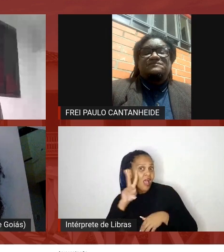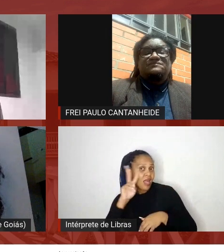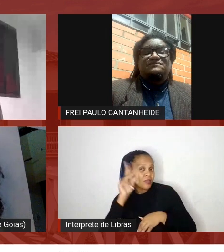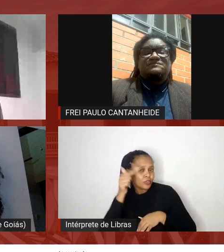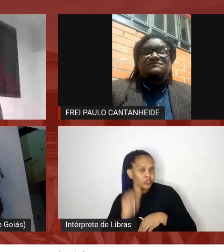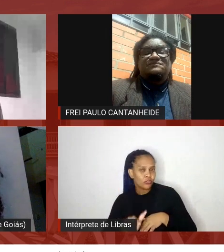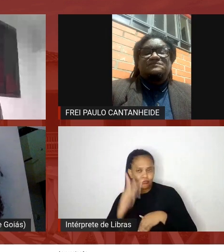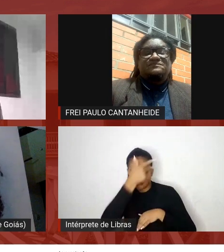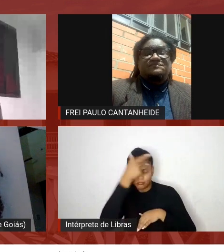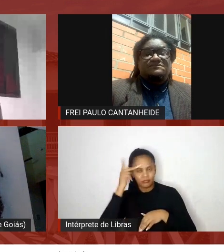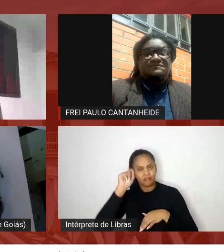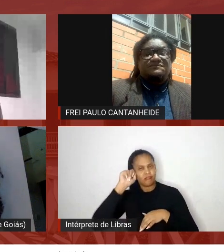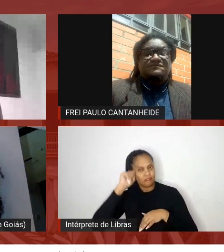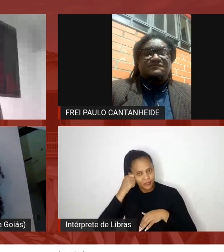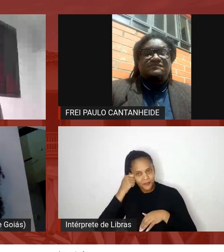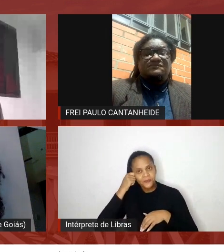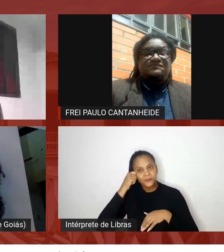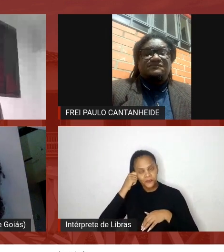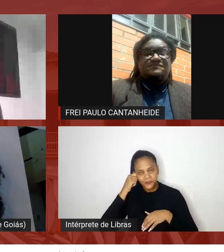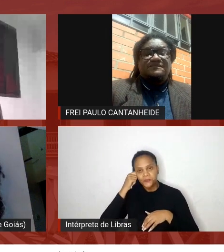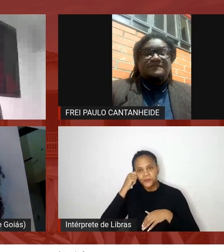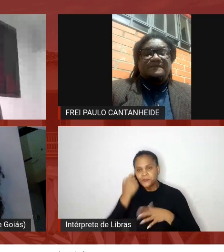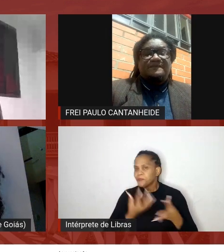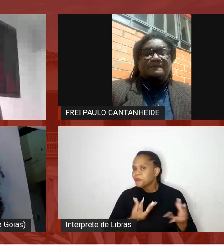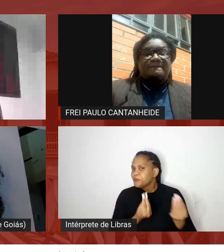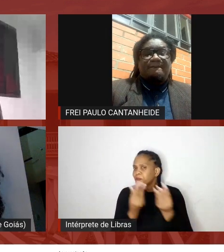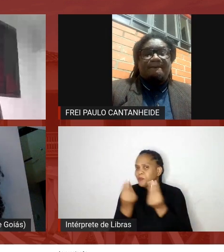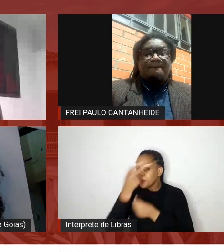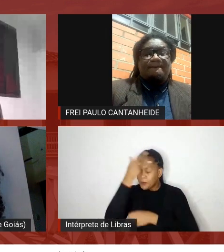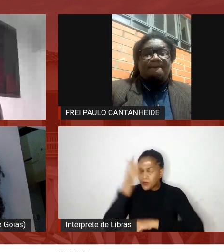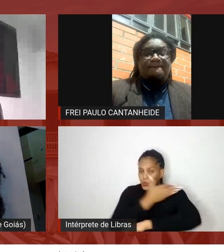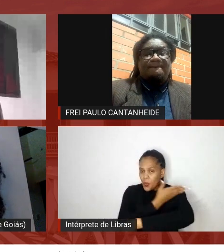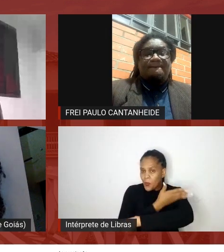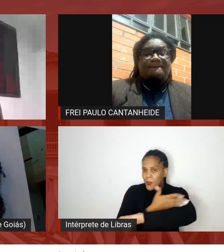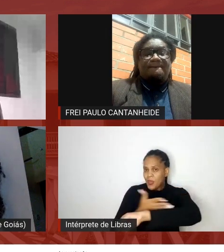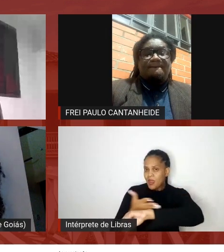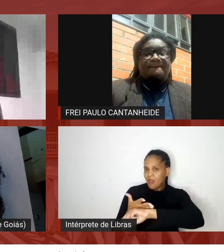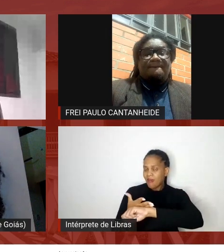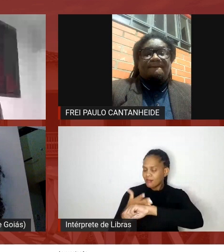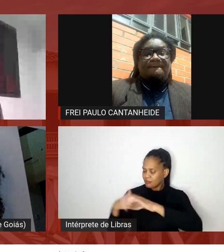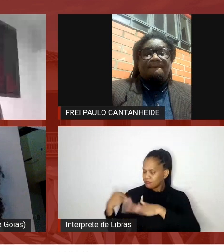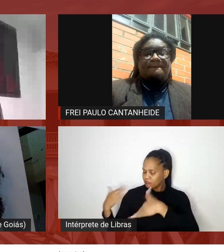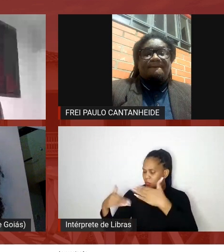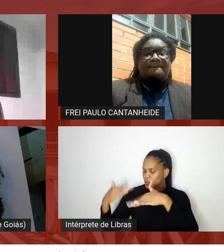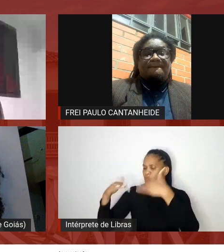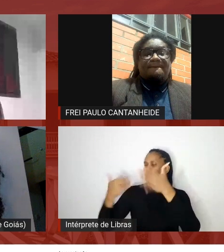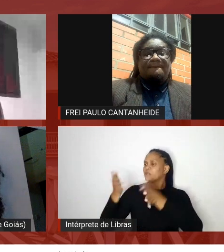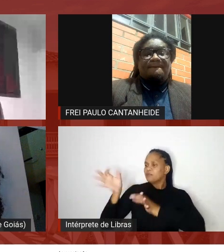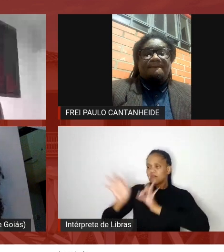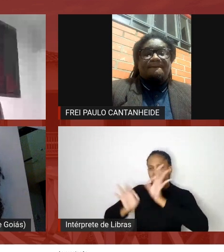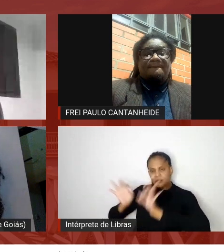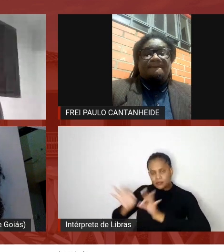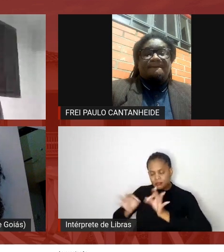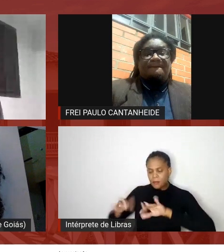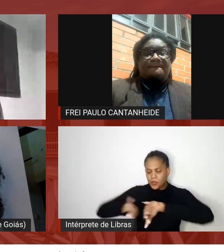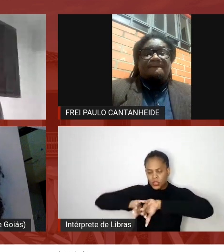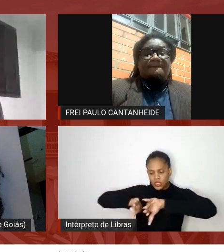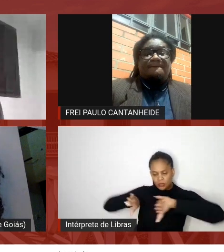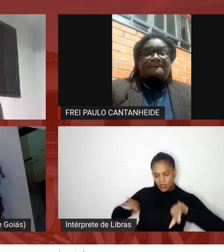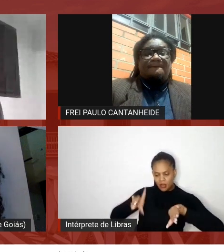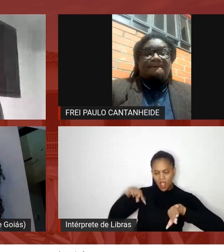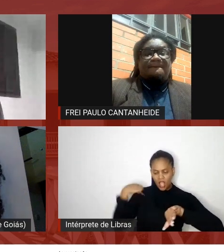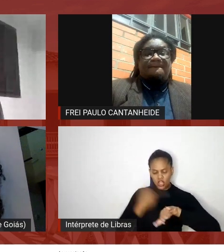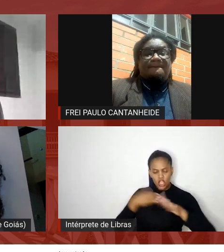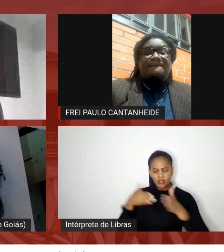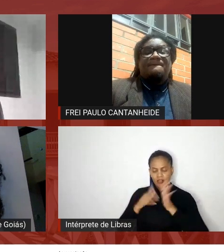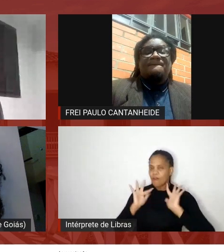pretas as muitas pessoas brancas construíram estratégias para nos separarmos até o fim que